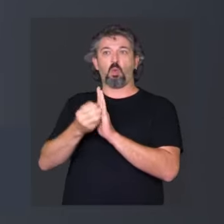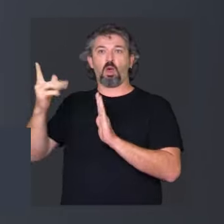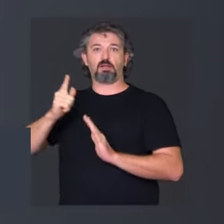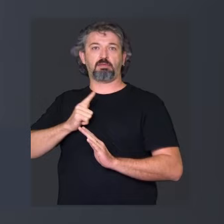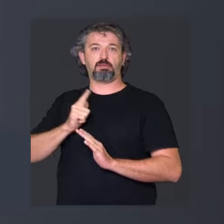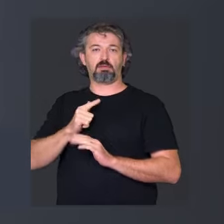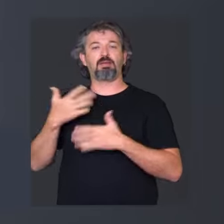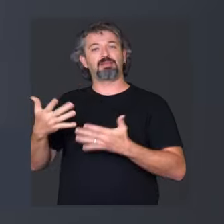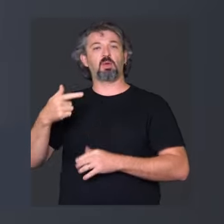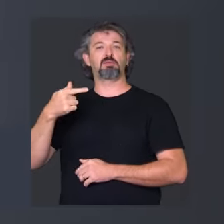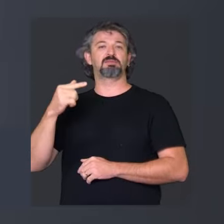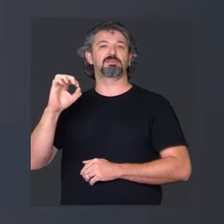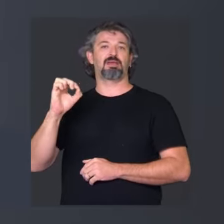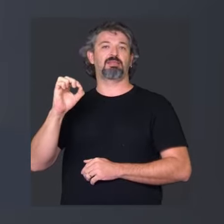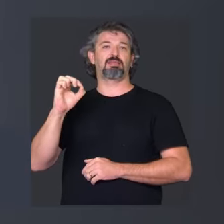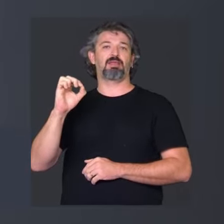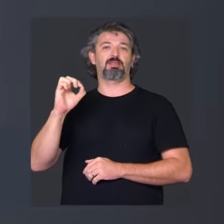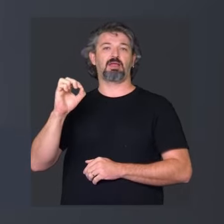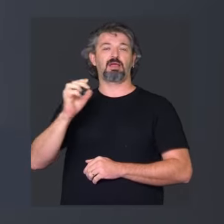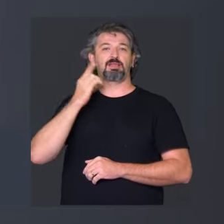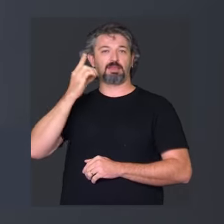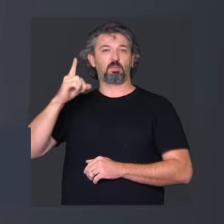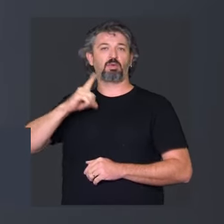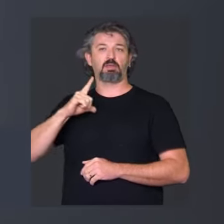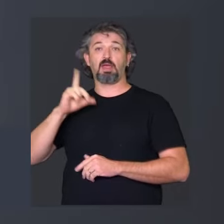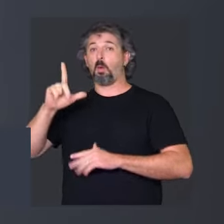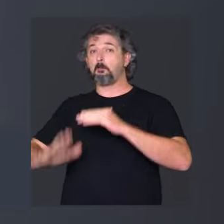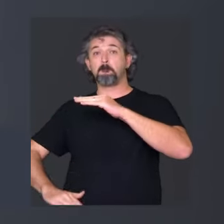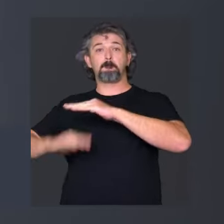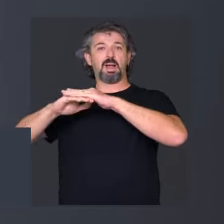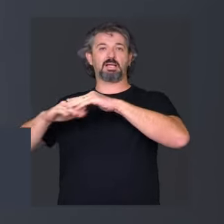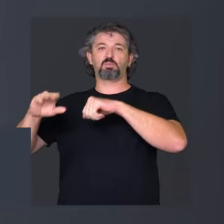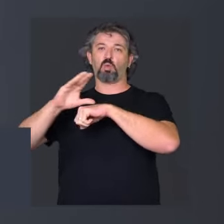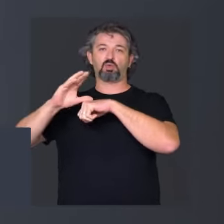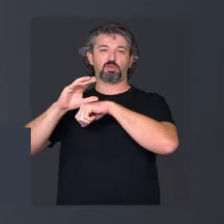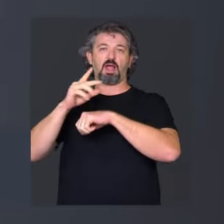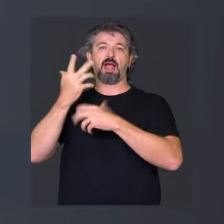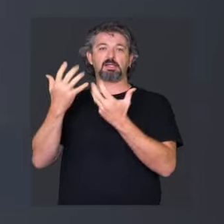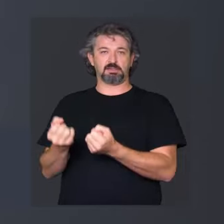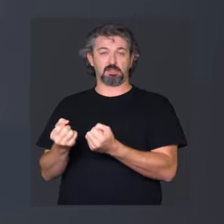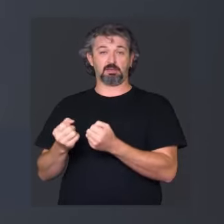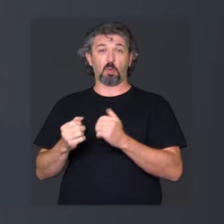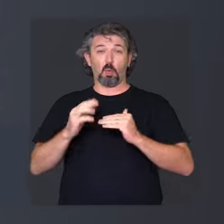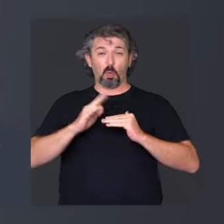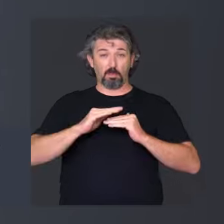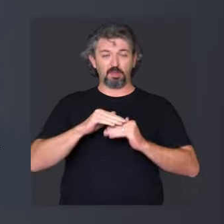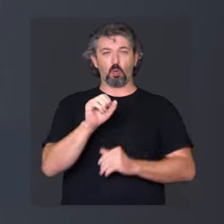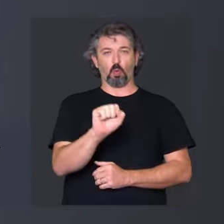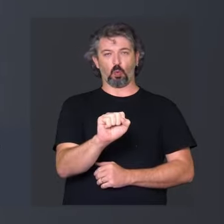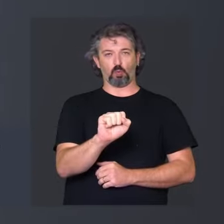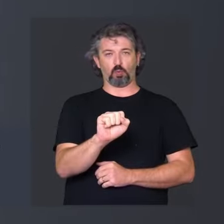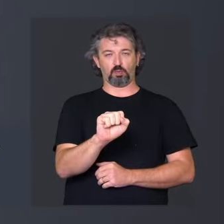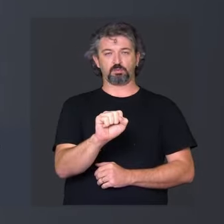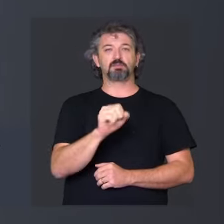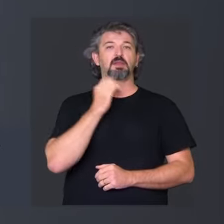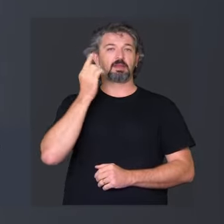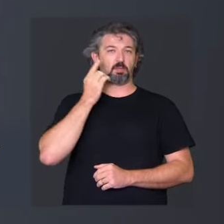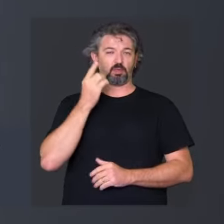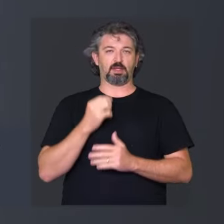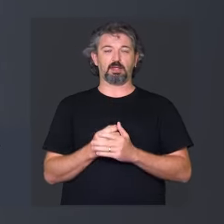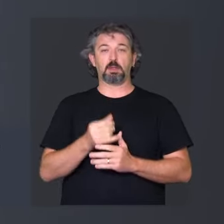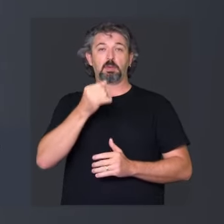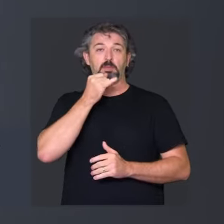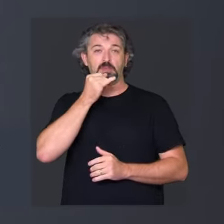o estado mais populoso e tem 70 representantes, que é o número máximo previsto na Constituição. A quantidade mínima